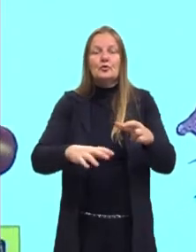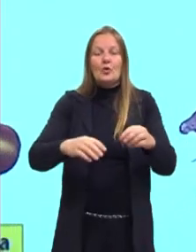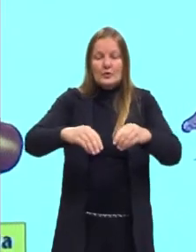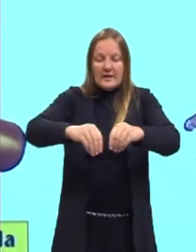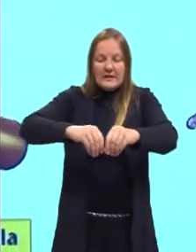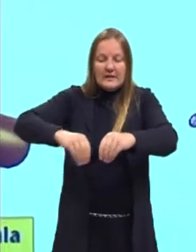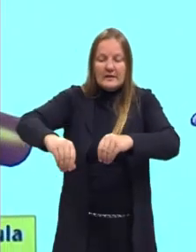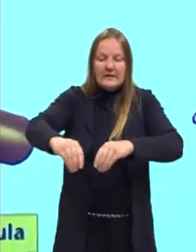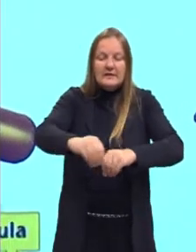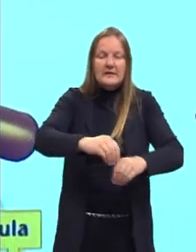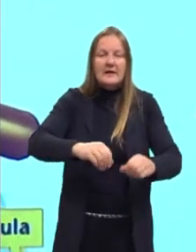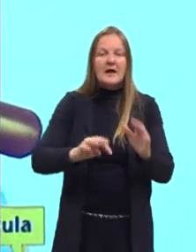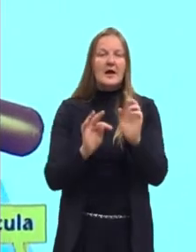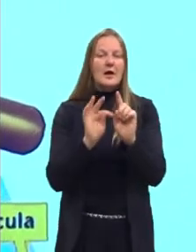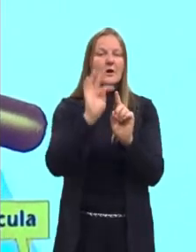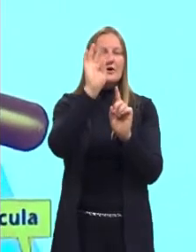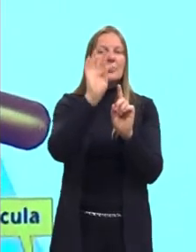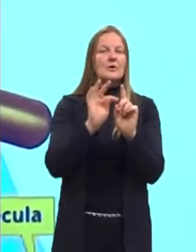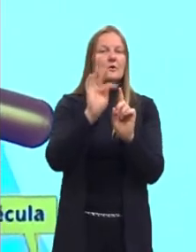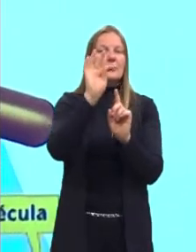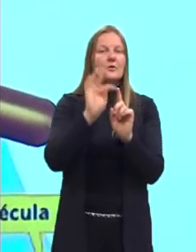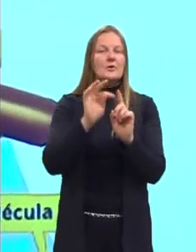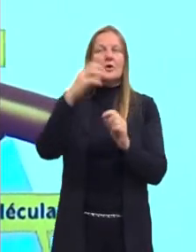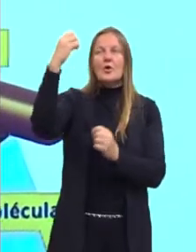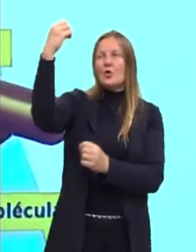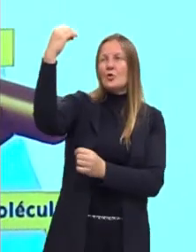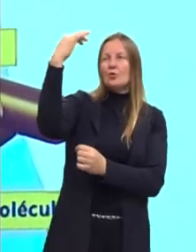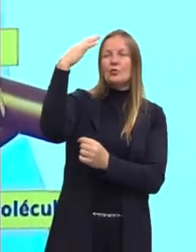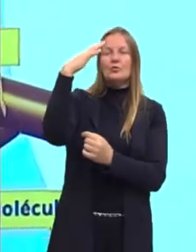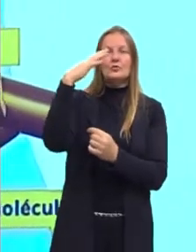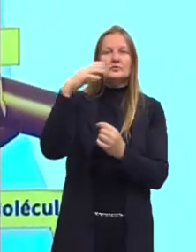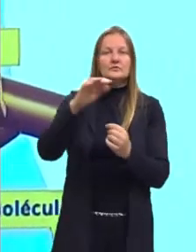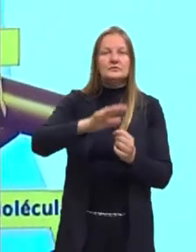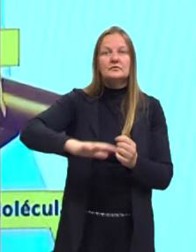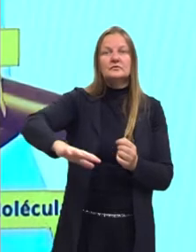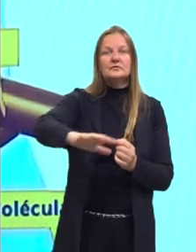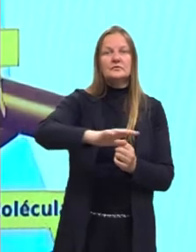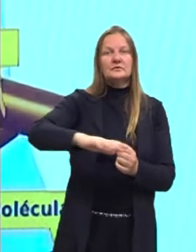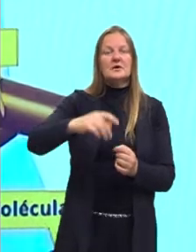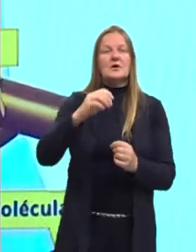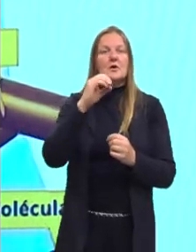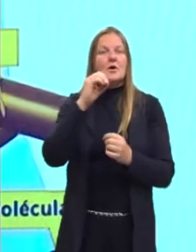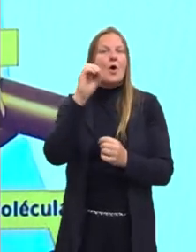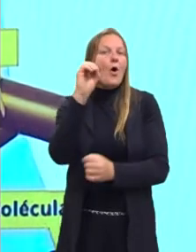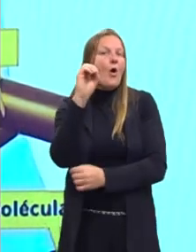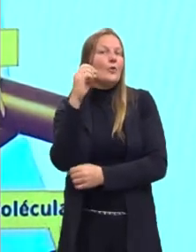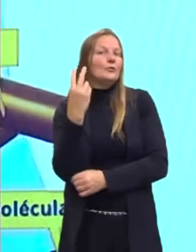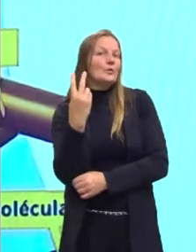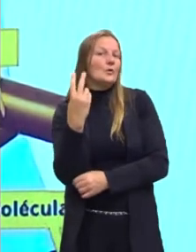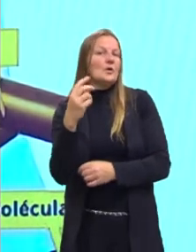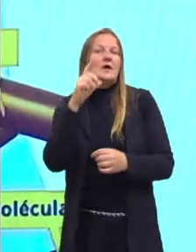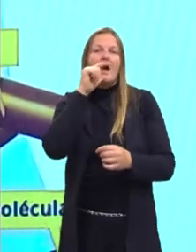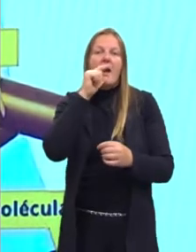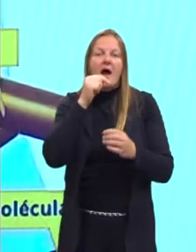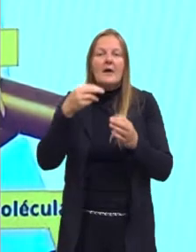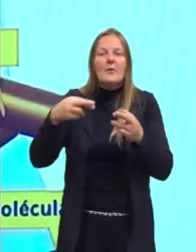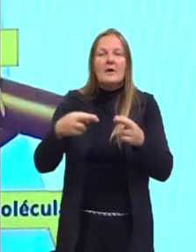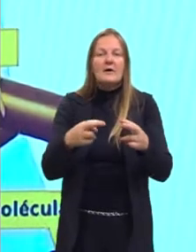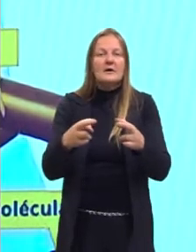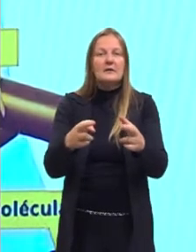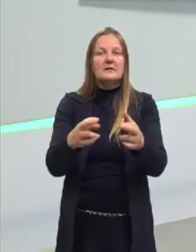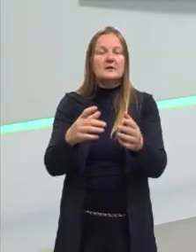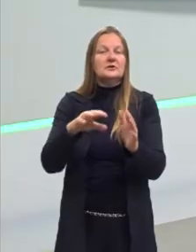solo, temperatura, luminosidade, né? A oxigenação da água. Então, vários